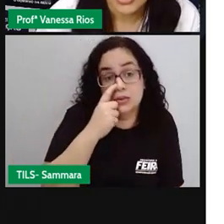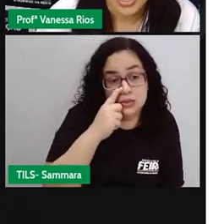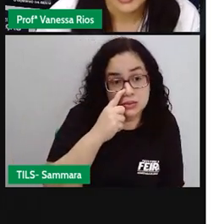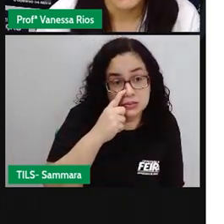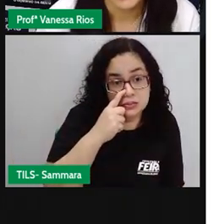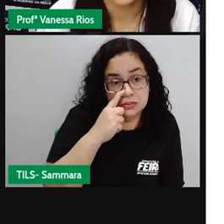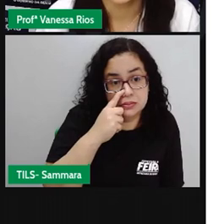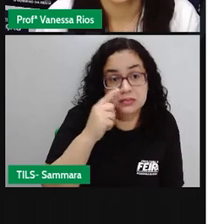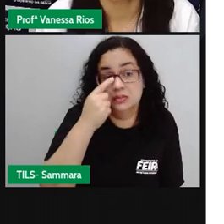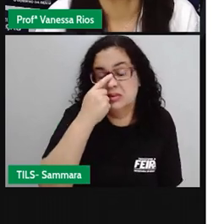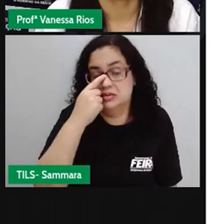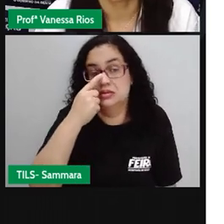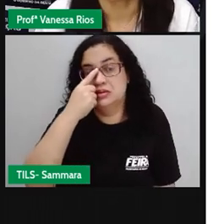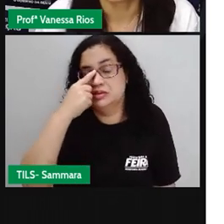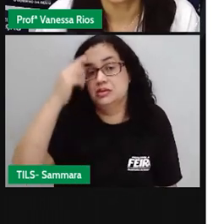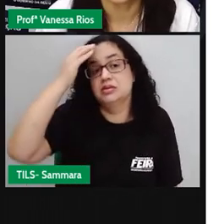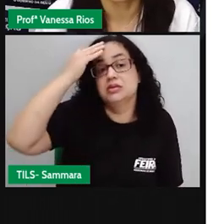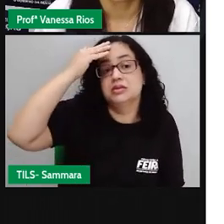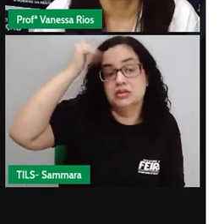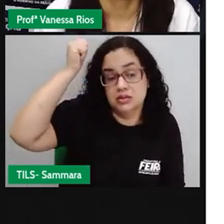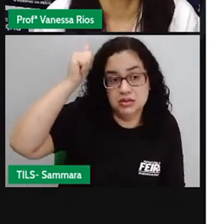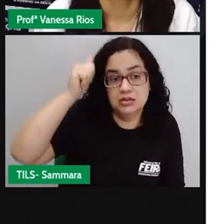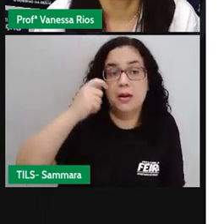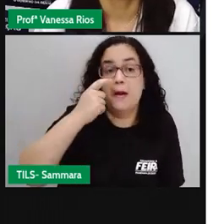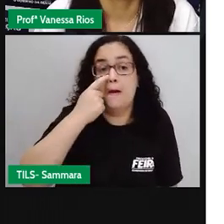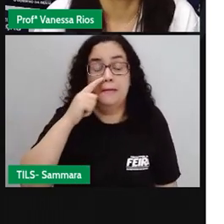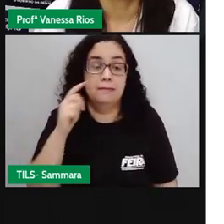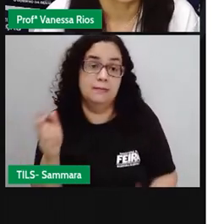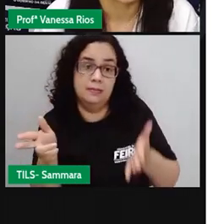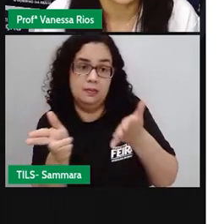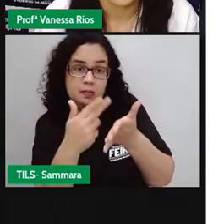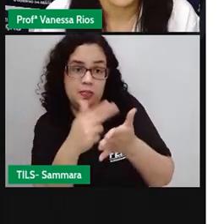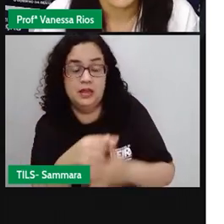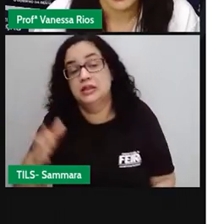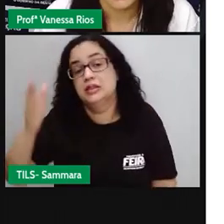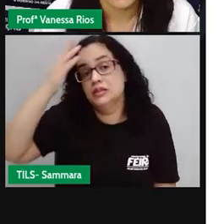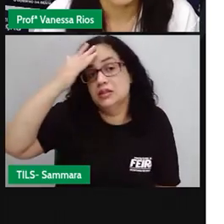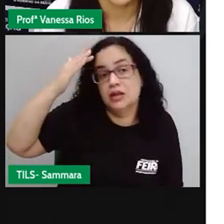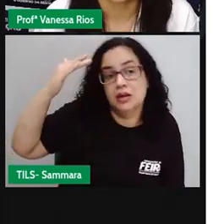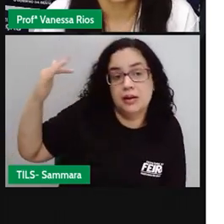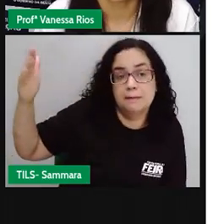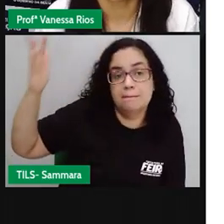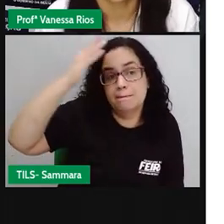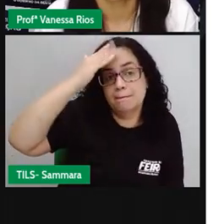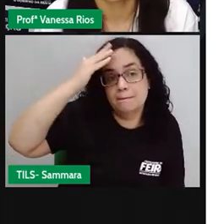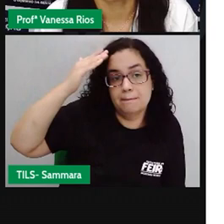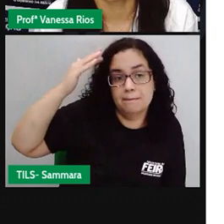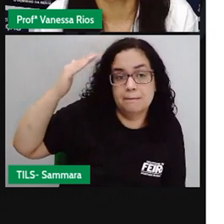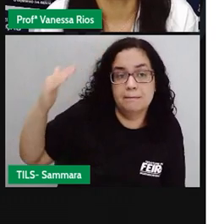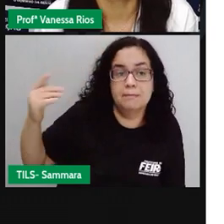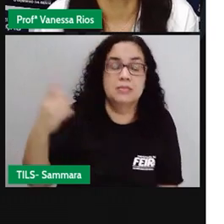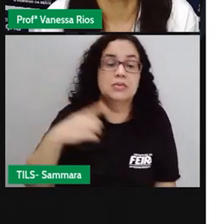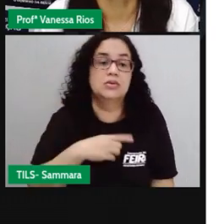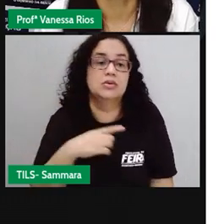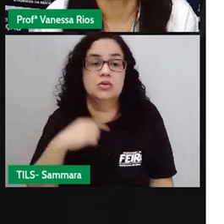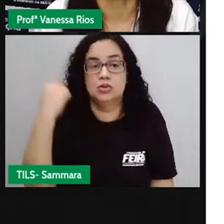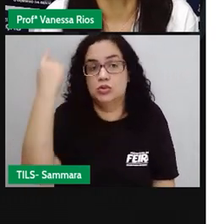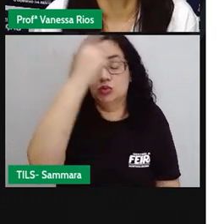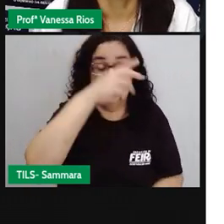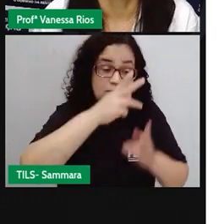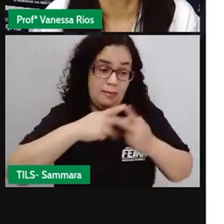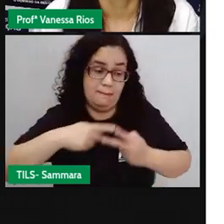bruxa. Mesmo sabendo aí que bruxas são figuras da imaginação, né? Pertencente aí ao imaginário